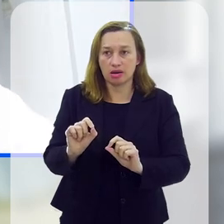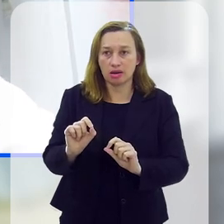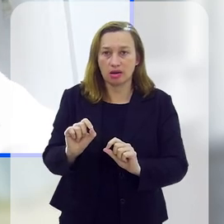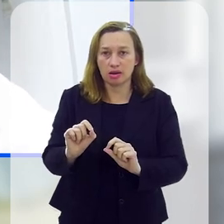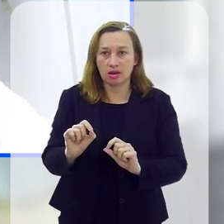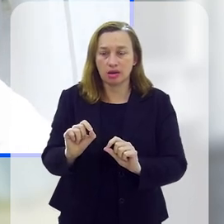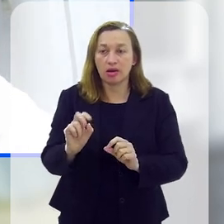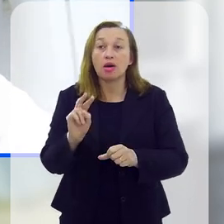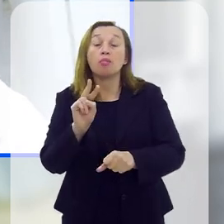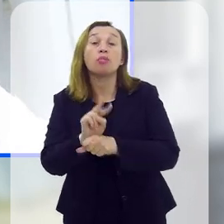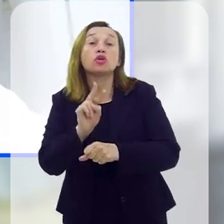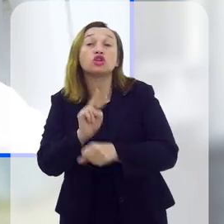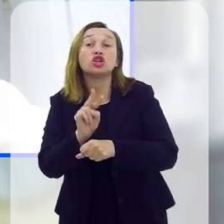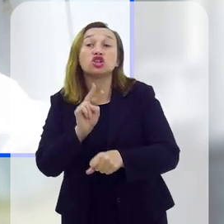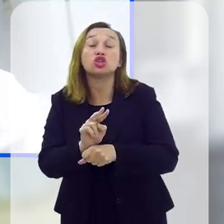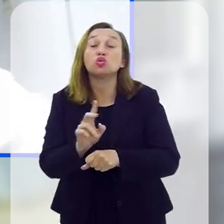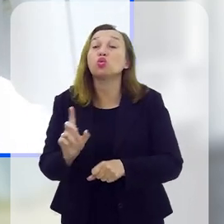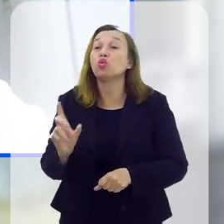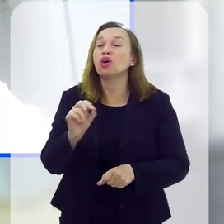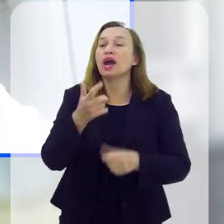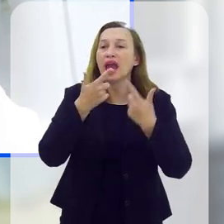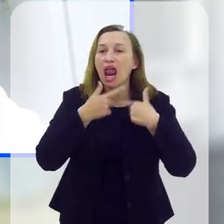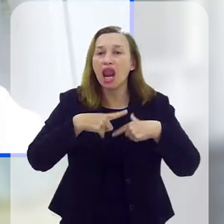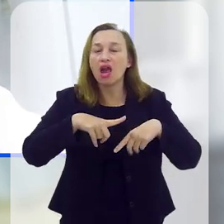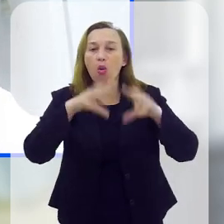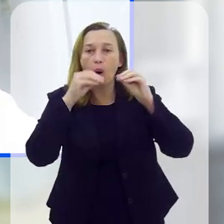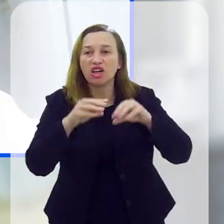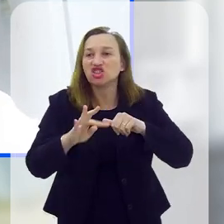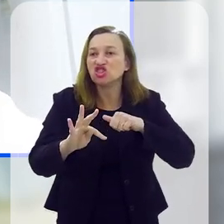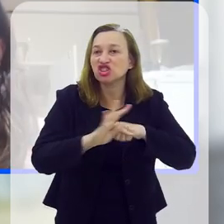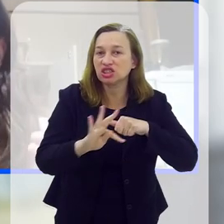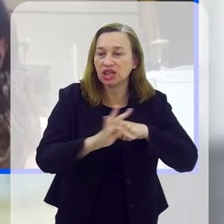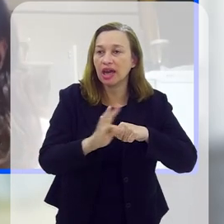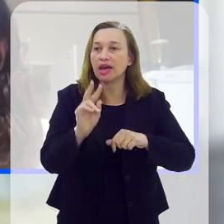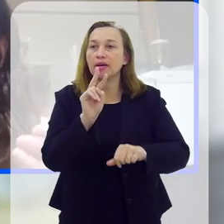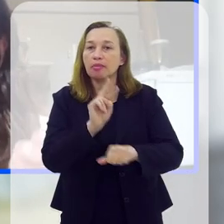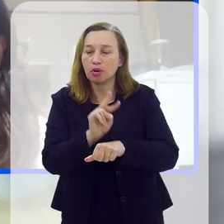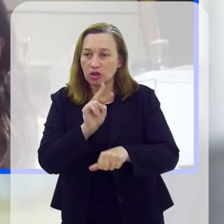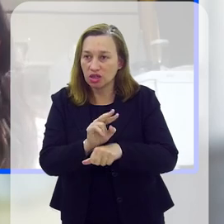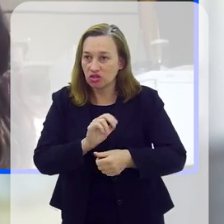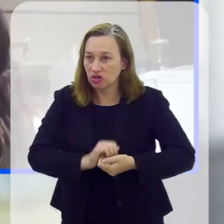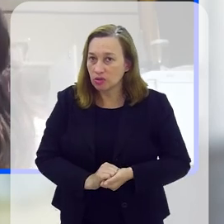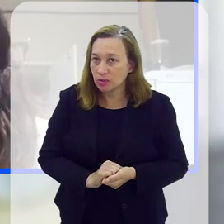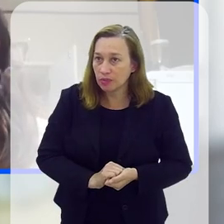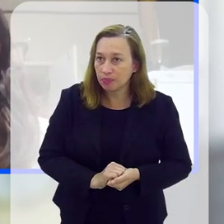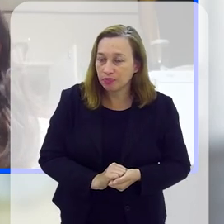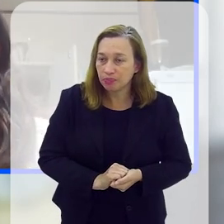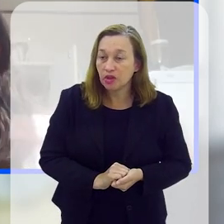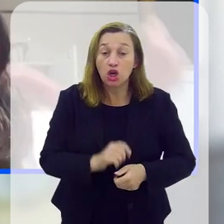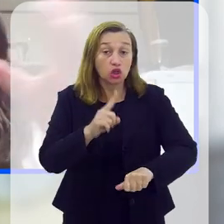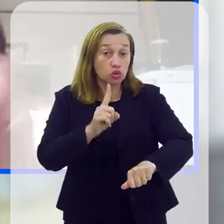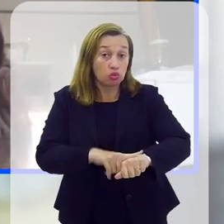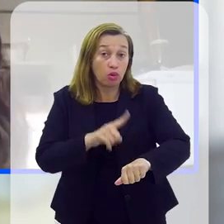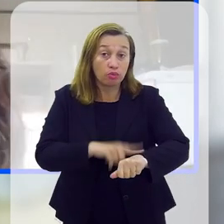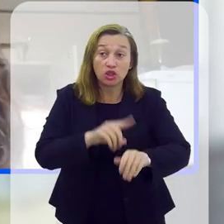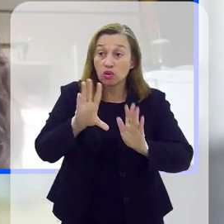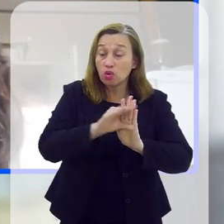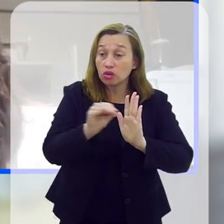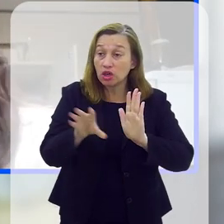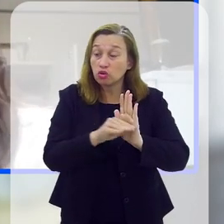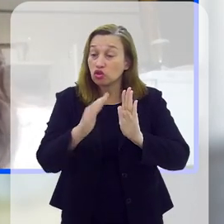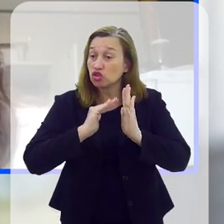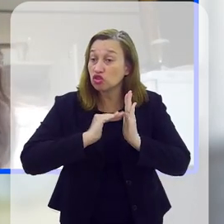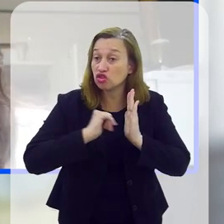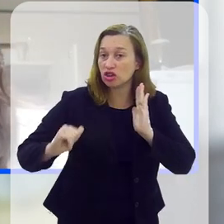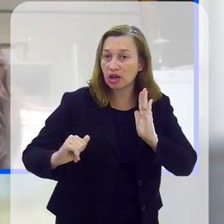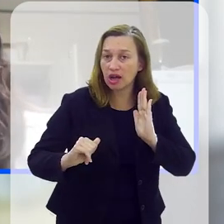o que tem que ser preservado, aquela linguagem técnica deve ser usada, isso deve ser preservado para na hora que esse conteúdo seja